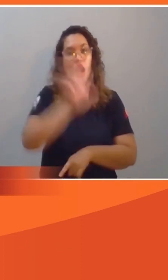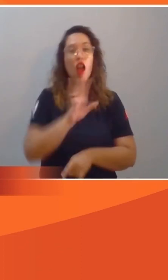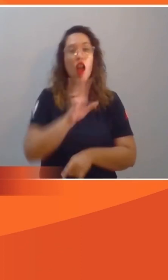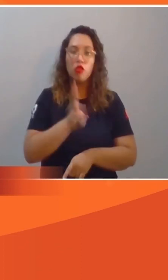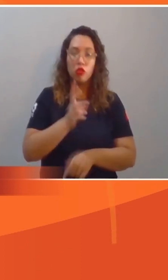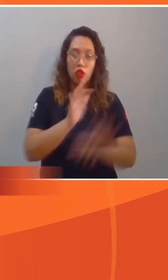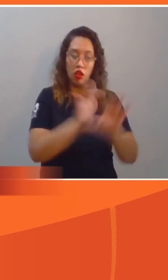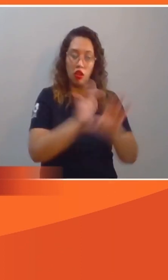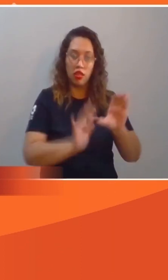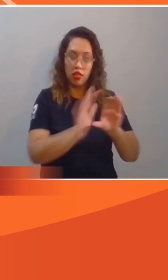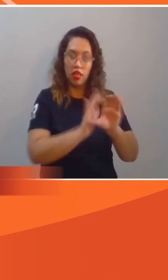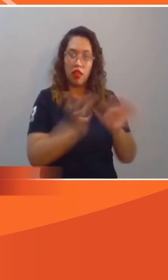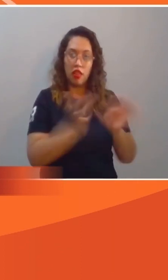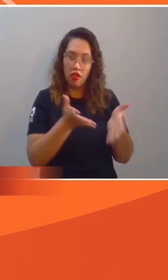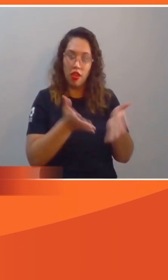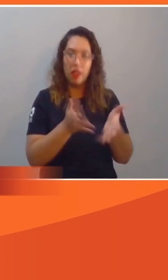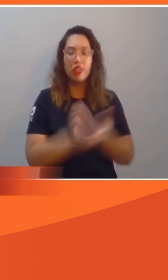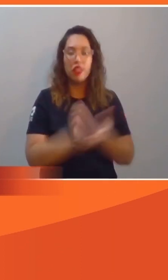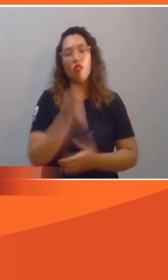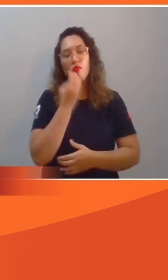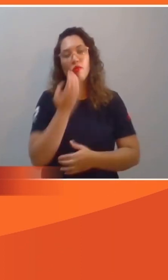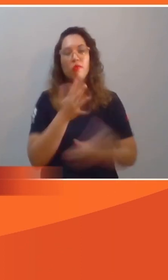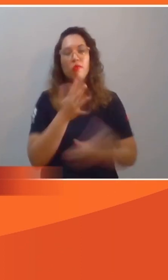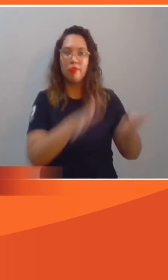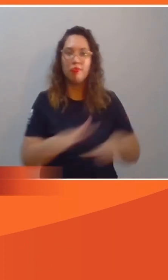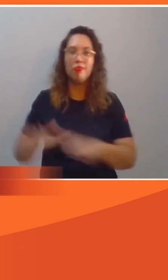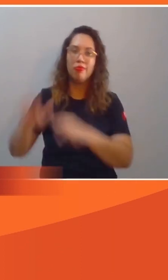com o programa Conexões e tenha uma boa semana!